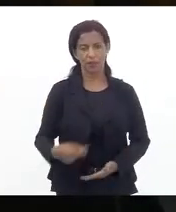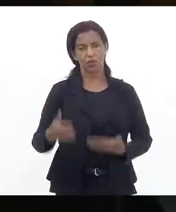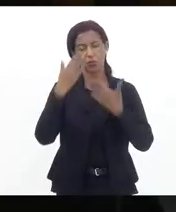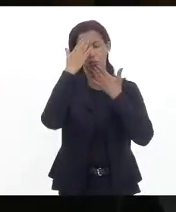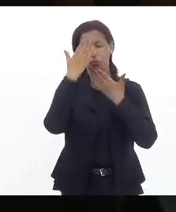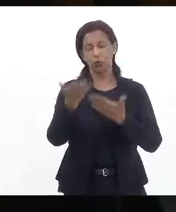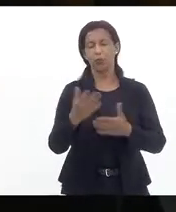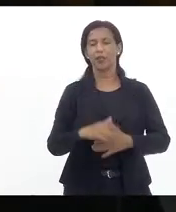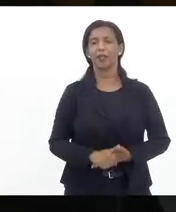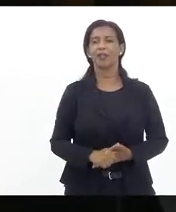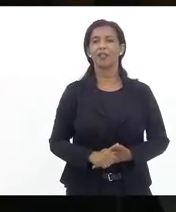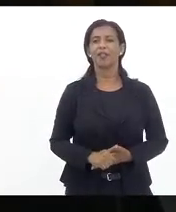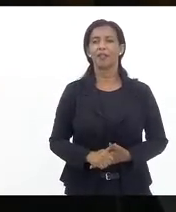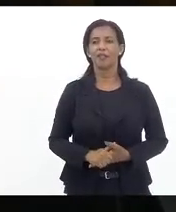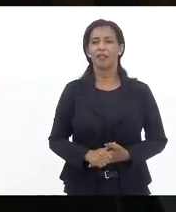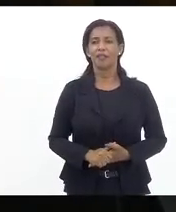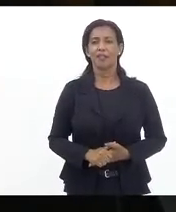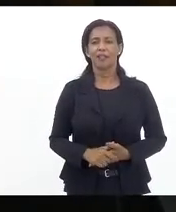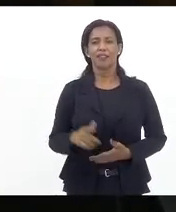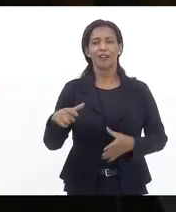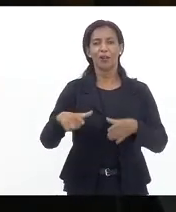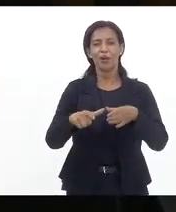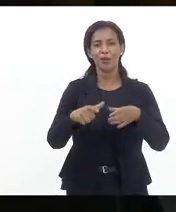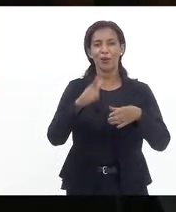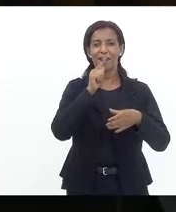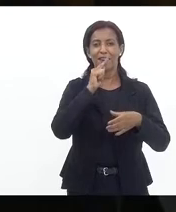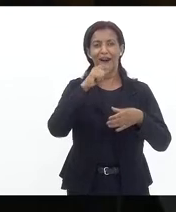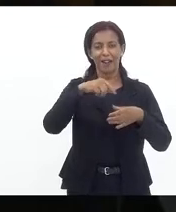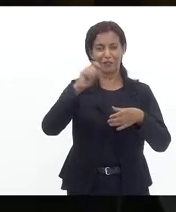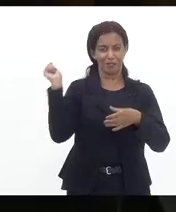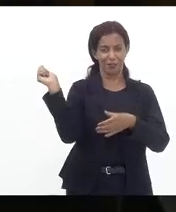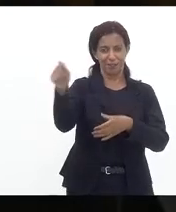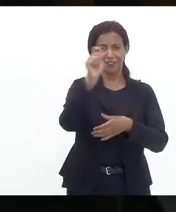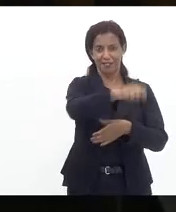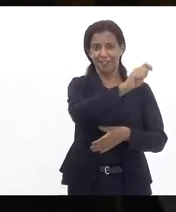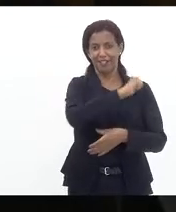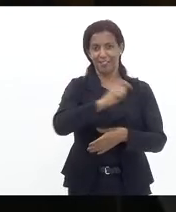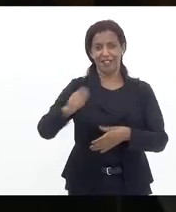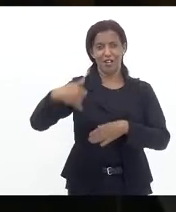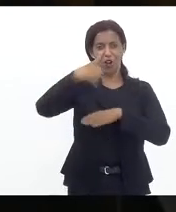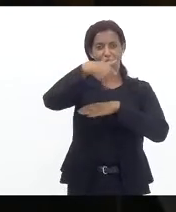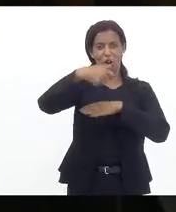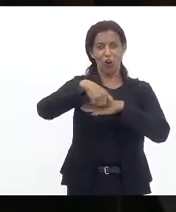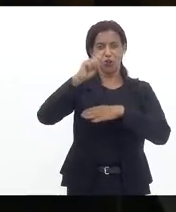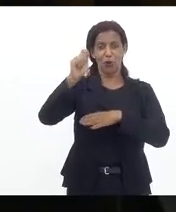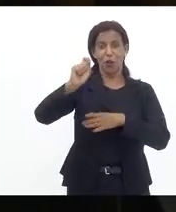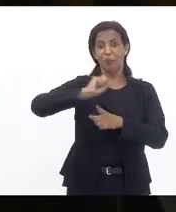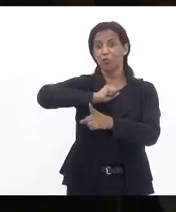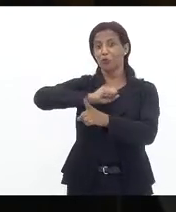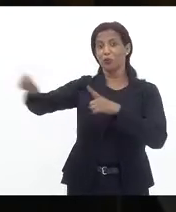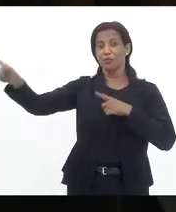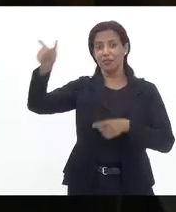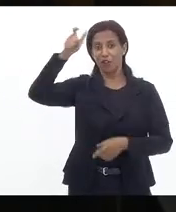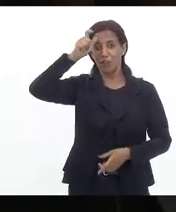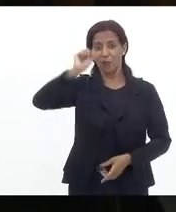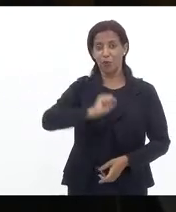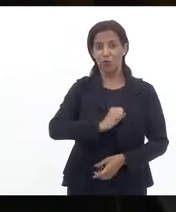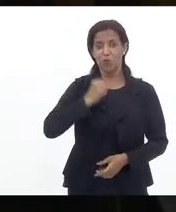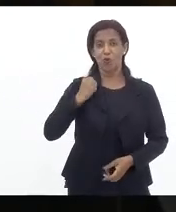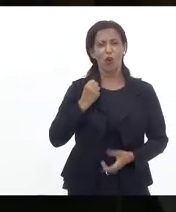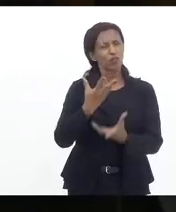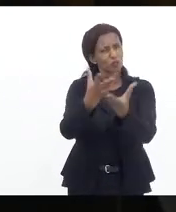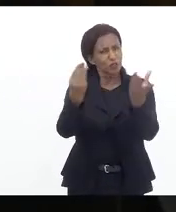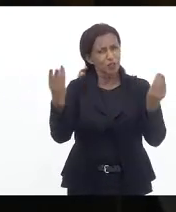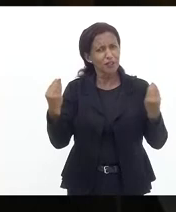está aqui um pouquinho de água benta óleo ungido já está purificado para afastar os demônios e o ódio que